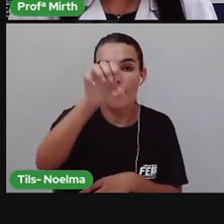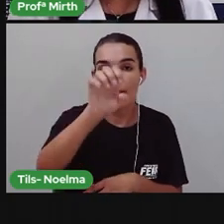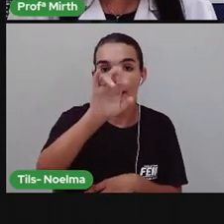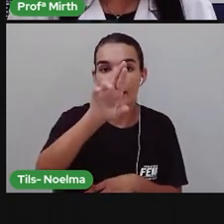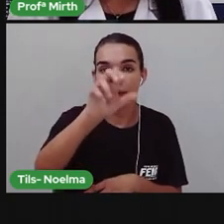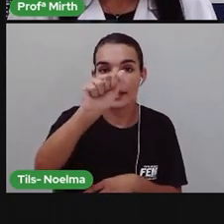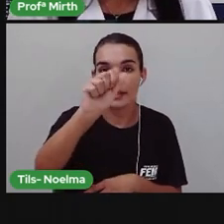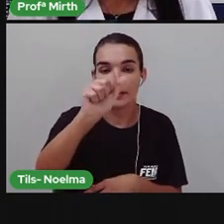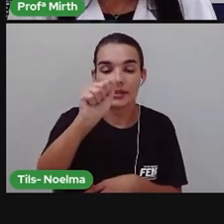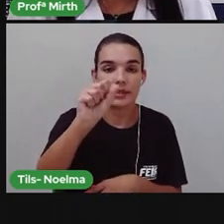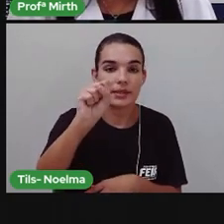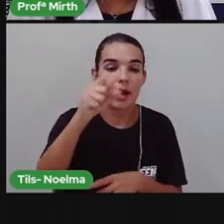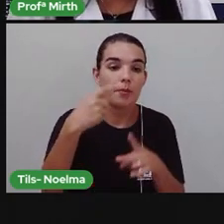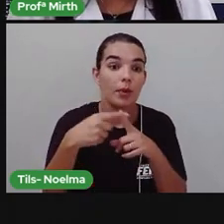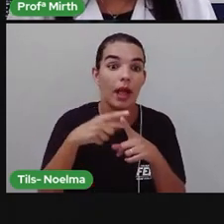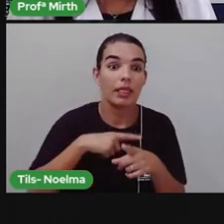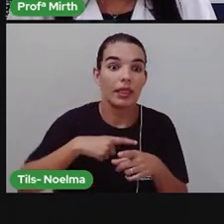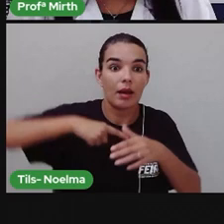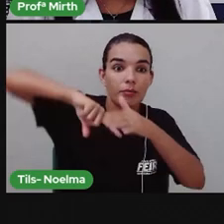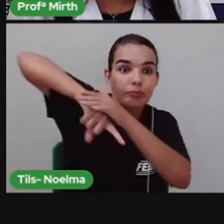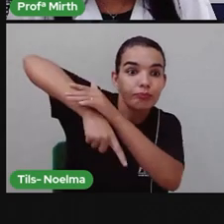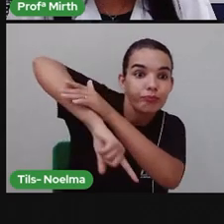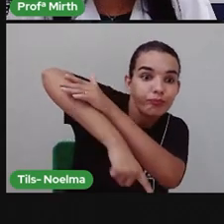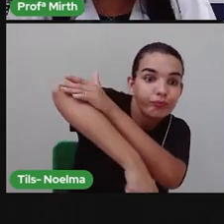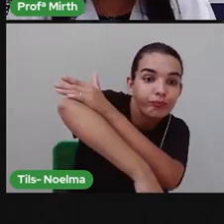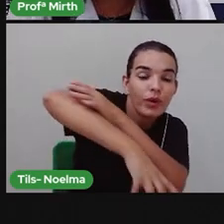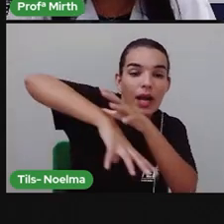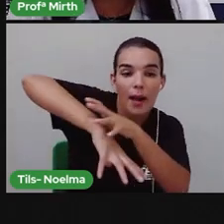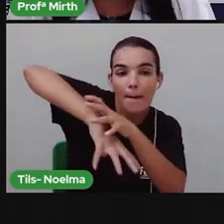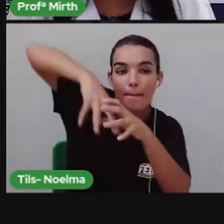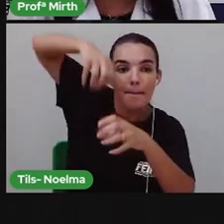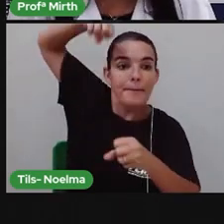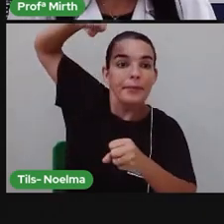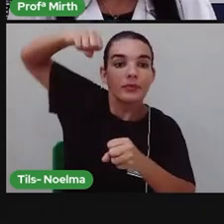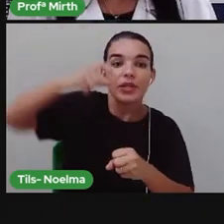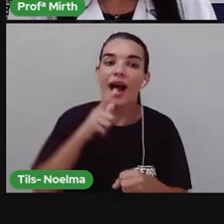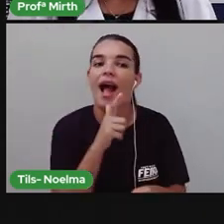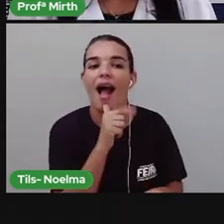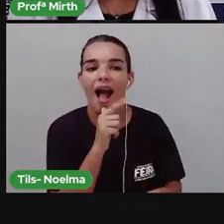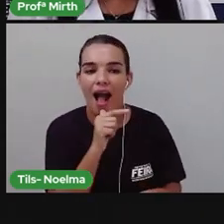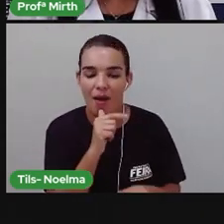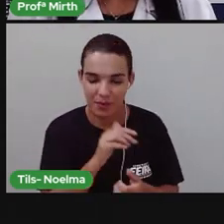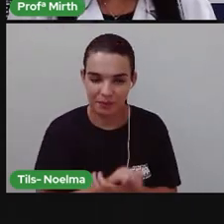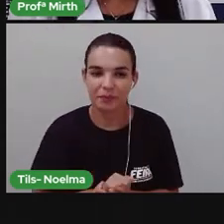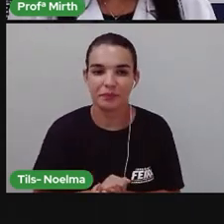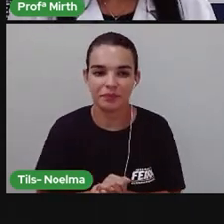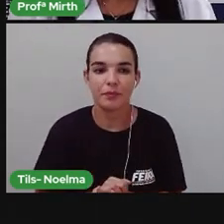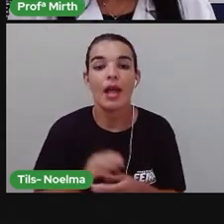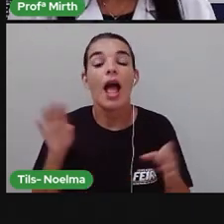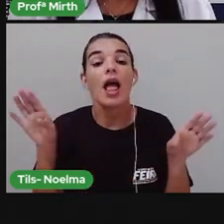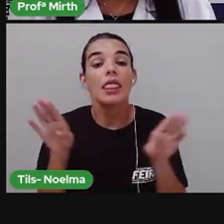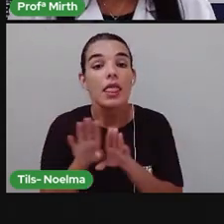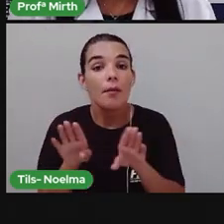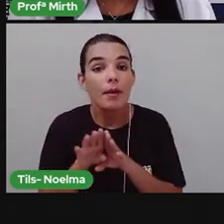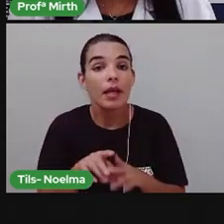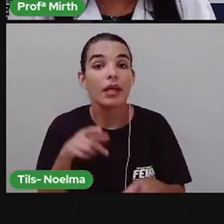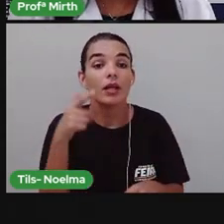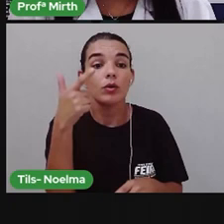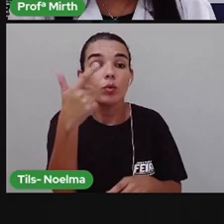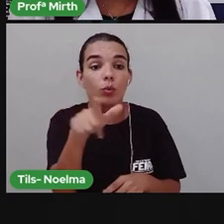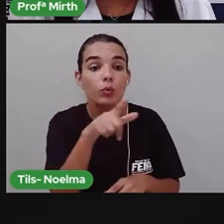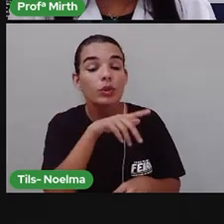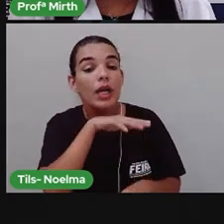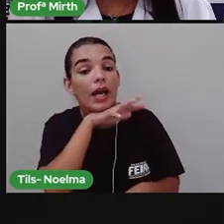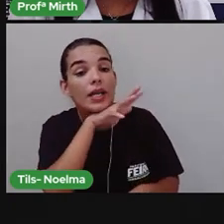É... No entanto também Além das plantas, né? A maior parte dos animais Encontrados